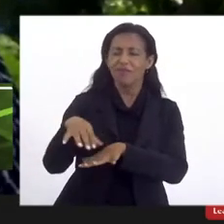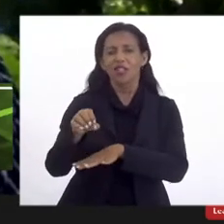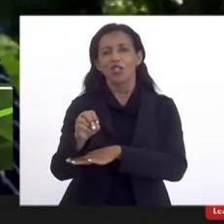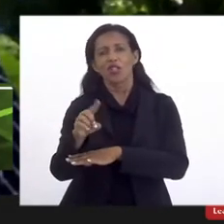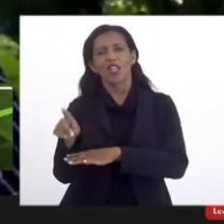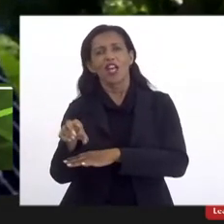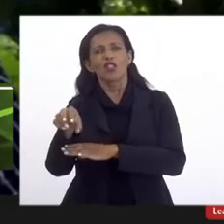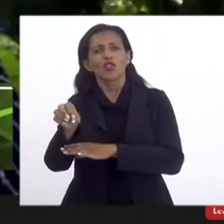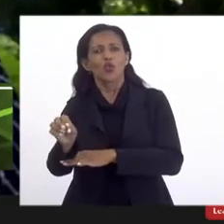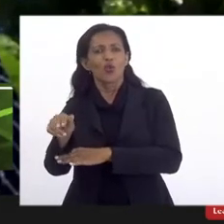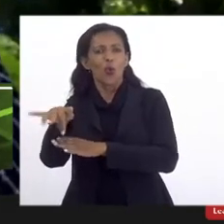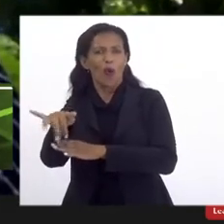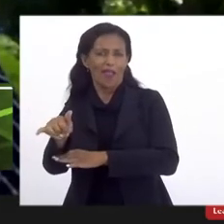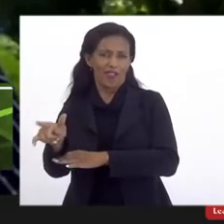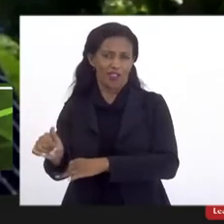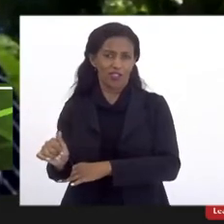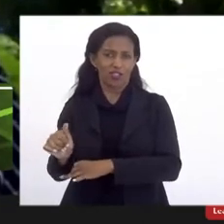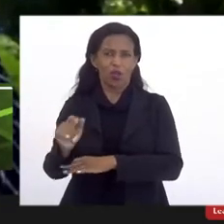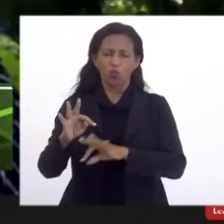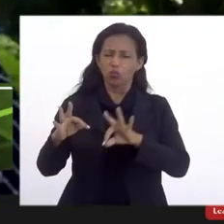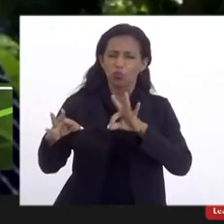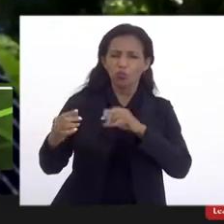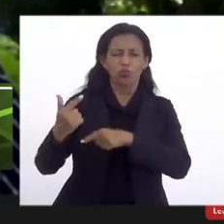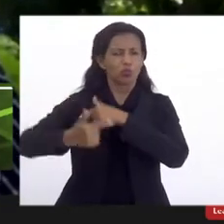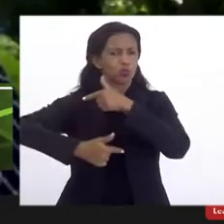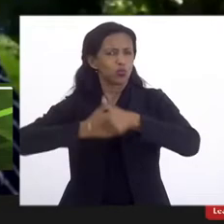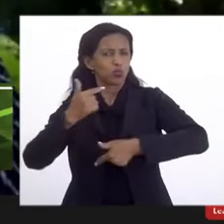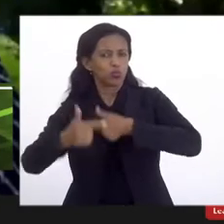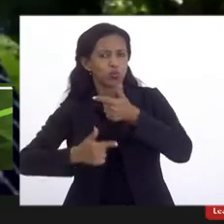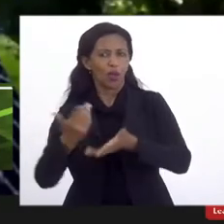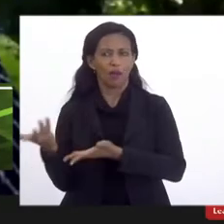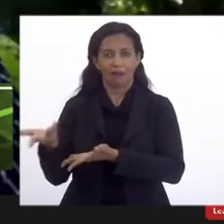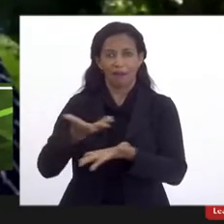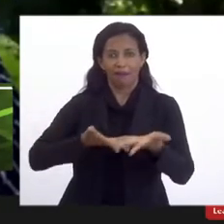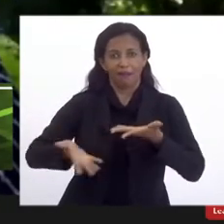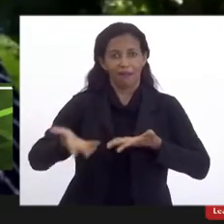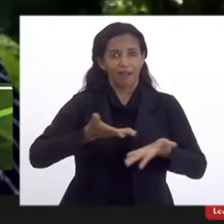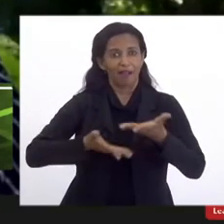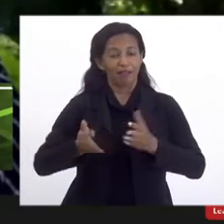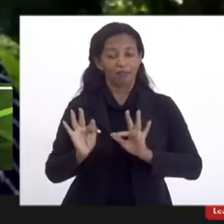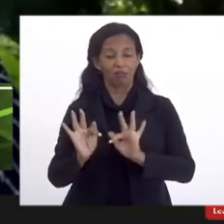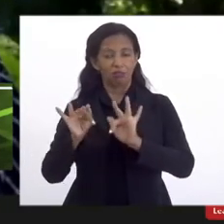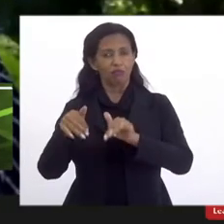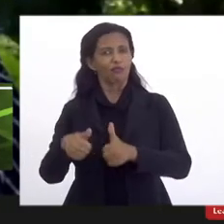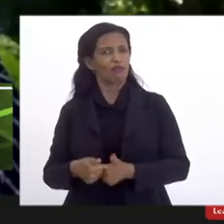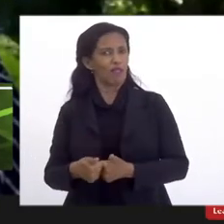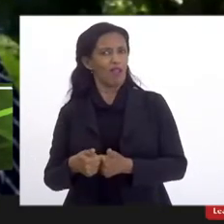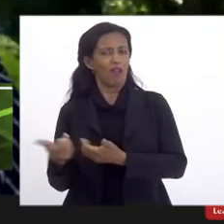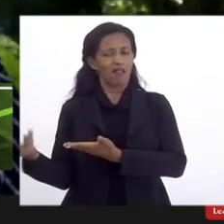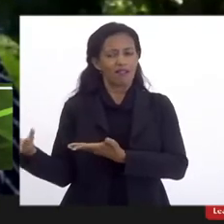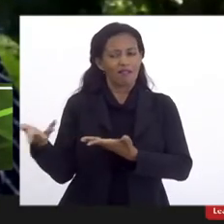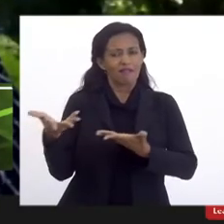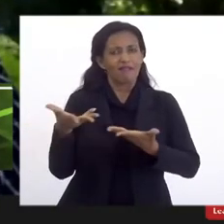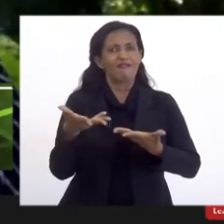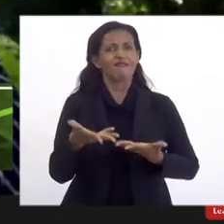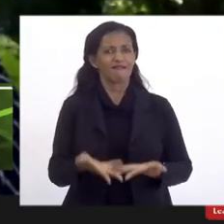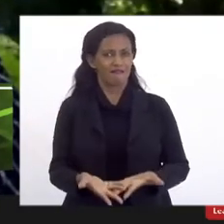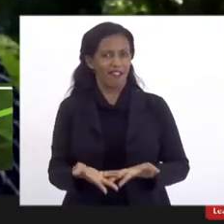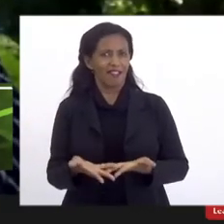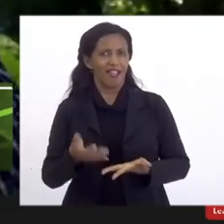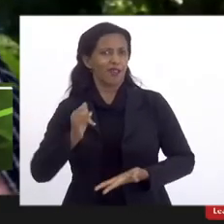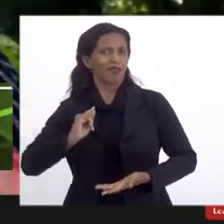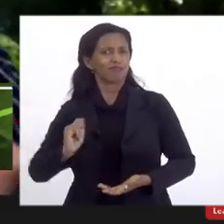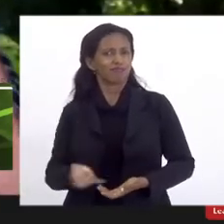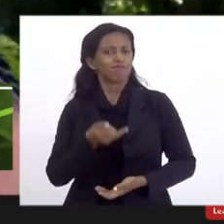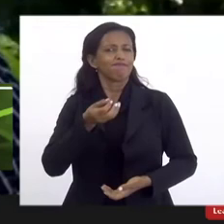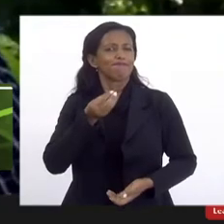esse trabalho em sinergia, em parceria, eu acho que no final ele vai trazer um grande benefício